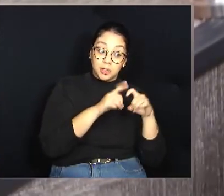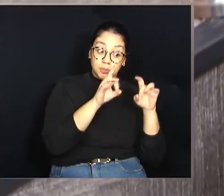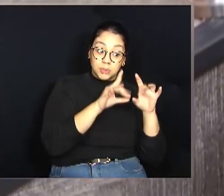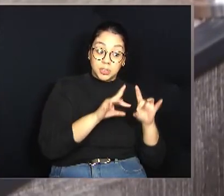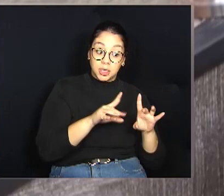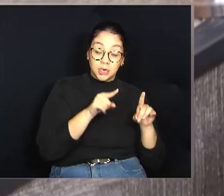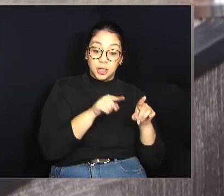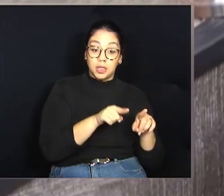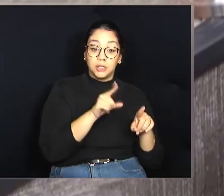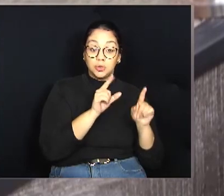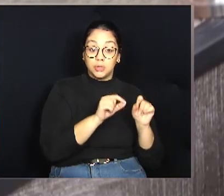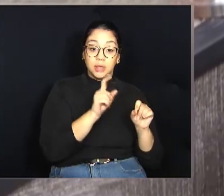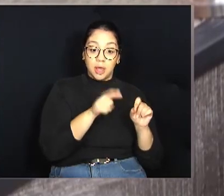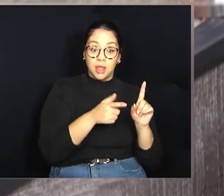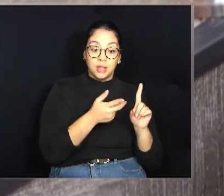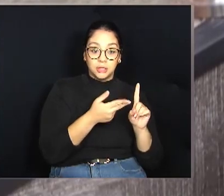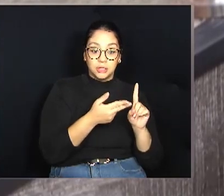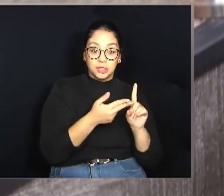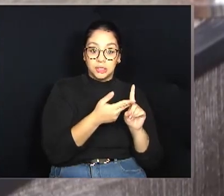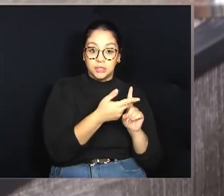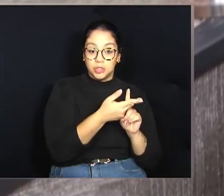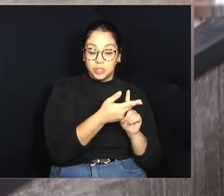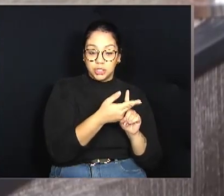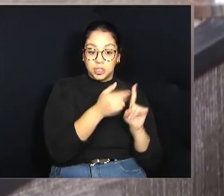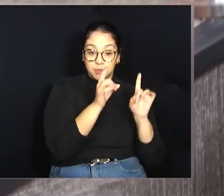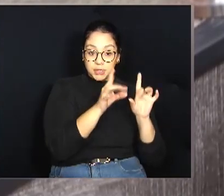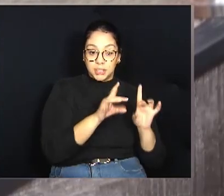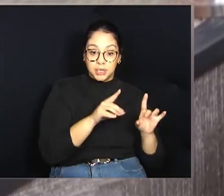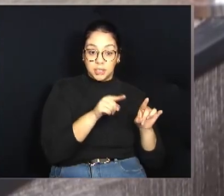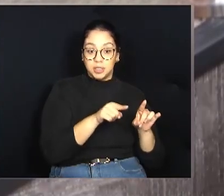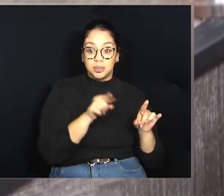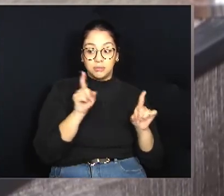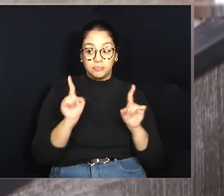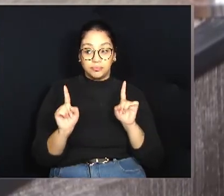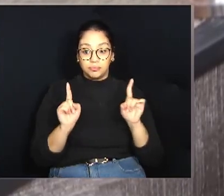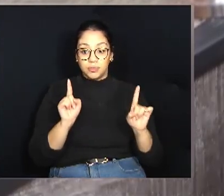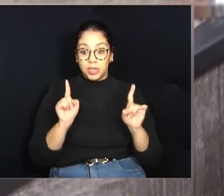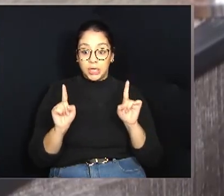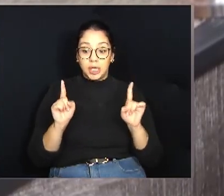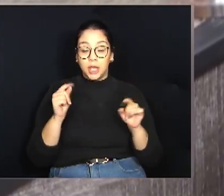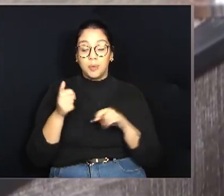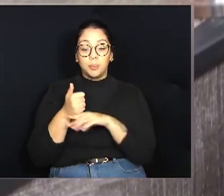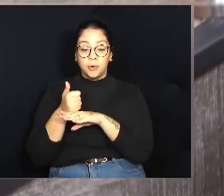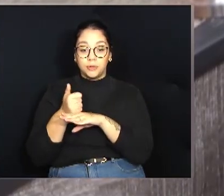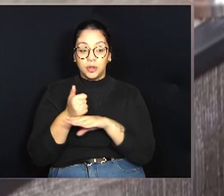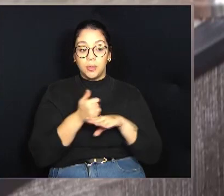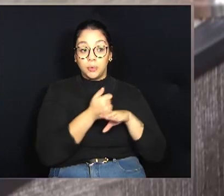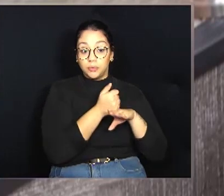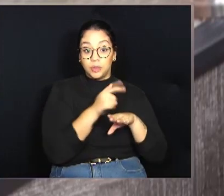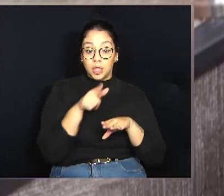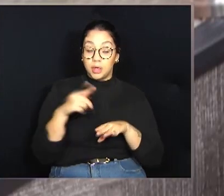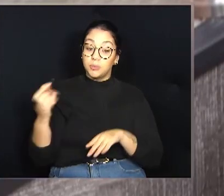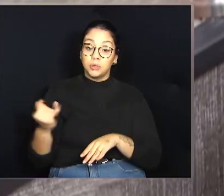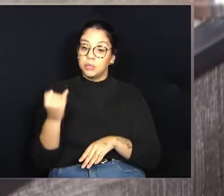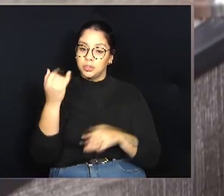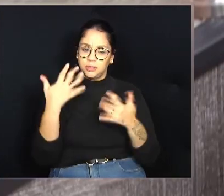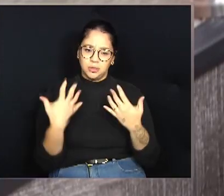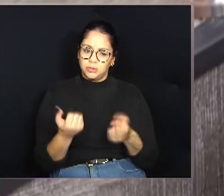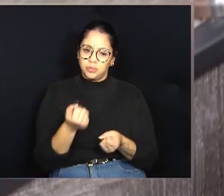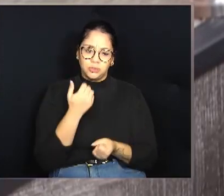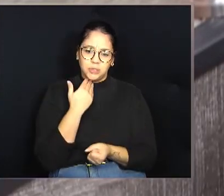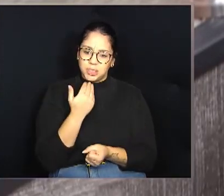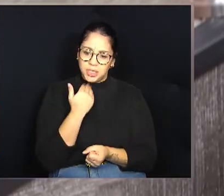fazer mais as cirurgias, a cesariana. Esses dois profissionais são importantes. Agora, o que não dá para aceitar é que, o que a gente